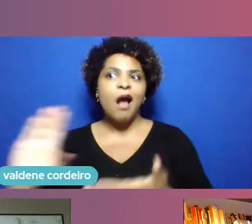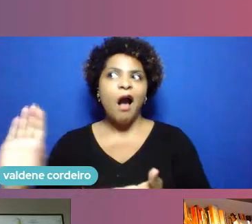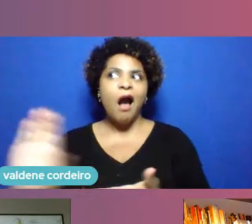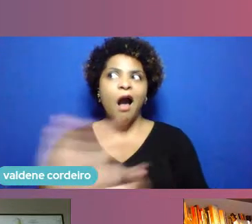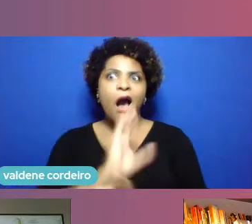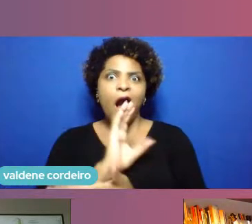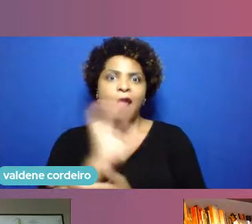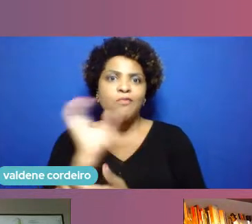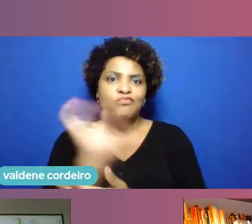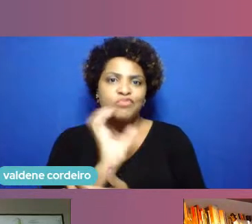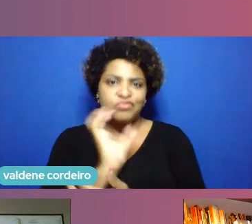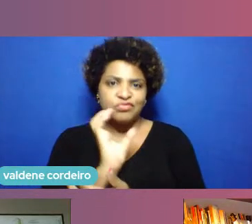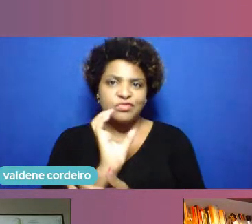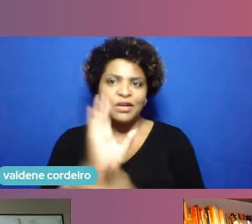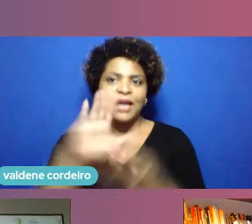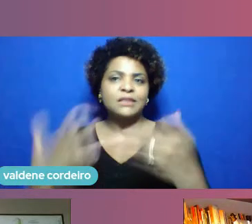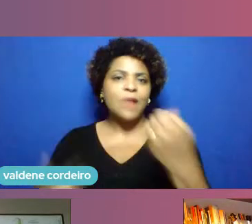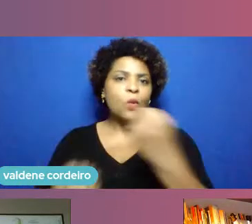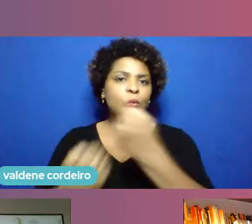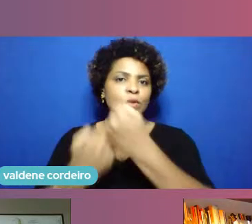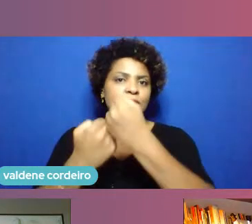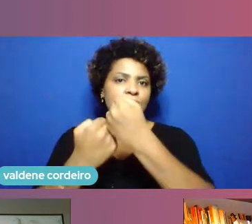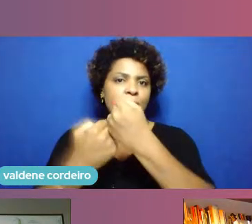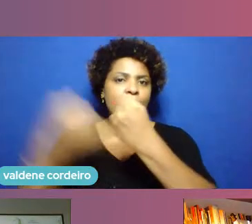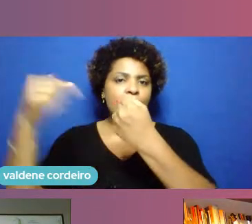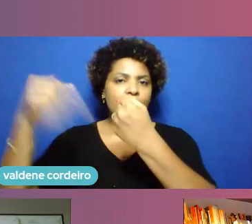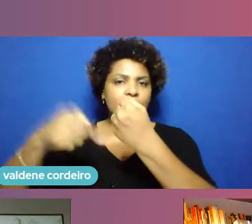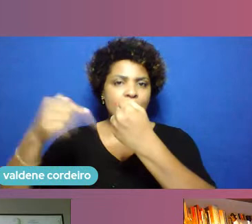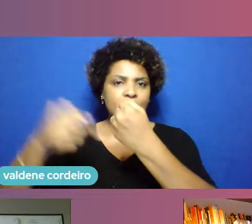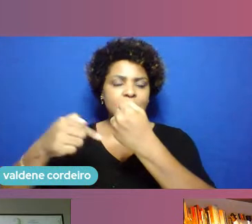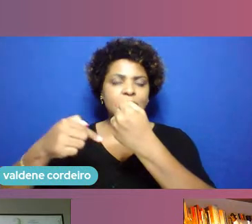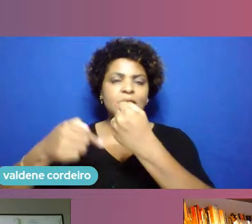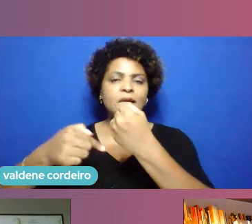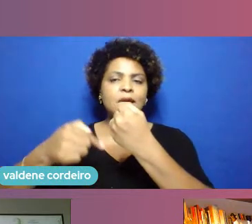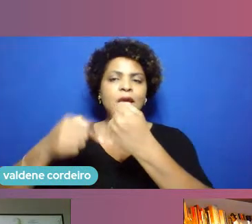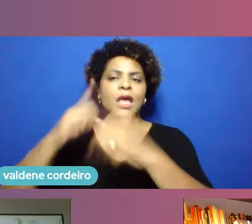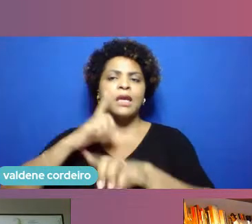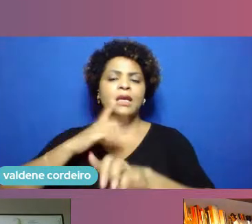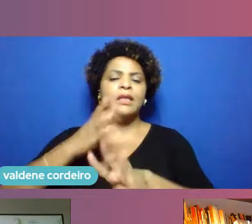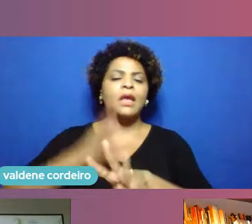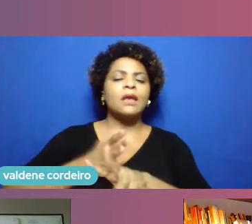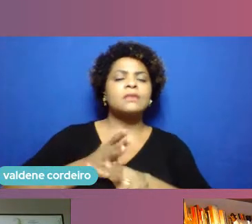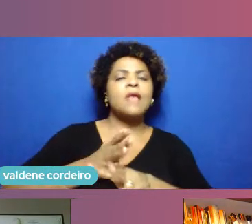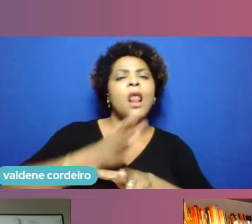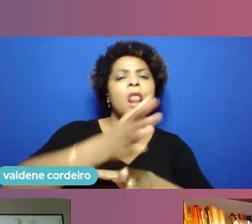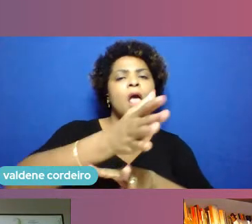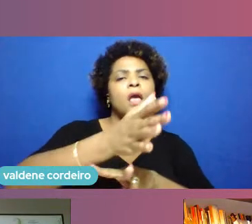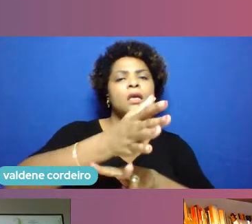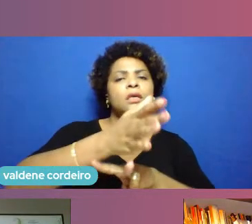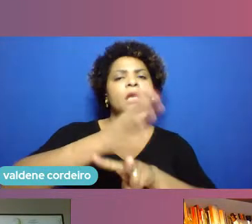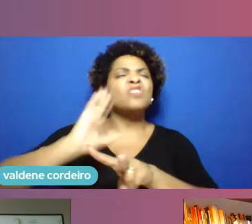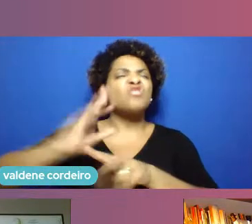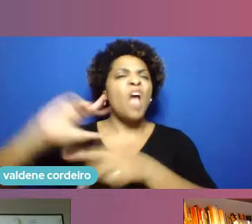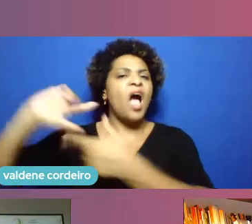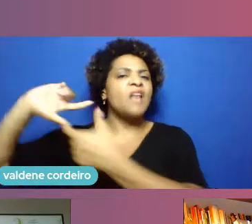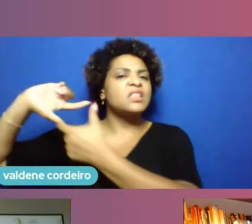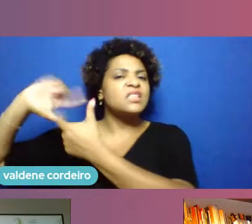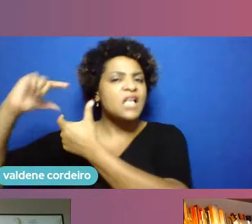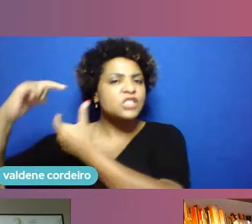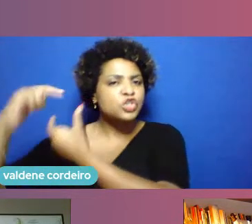Sebrae, dentro do braço 100% tradicional, da missão dos pequenos negócios,